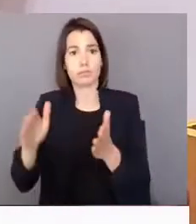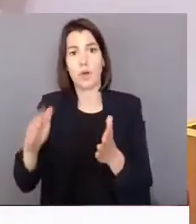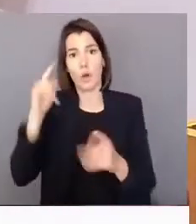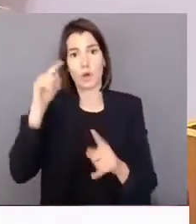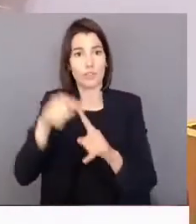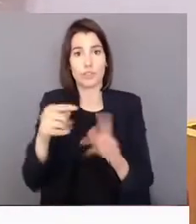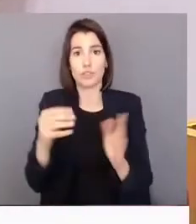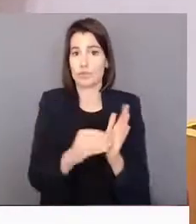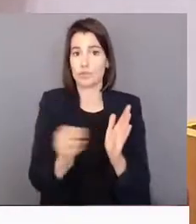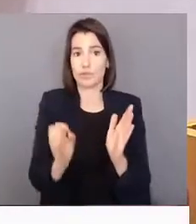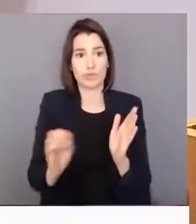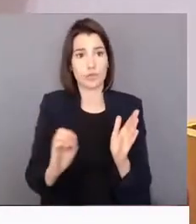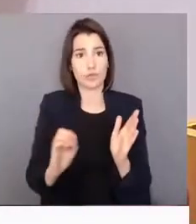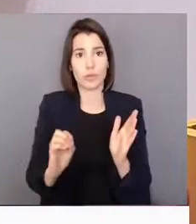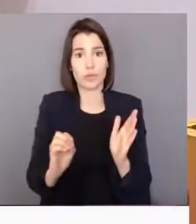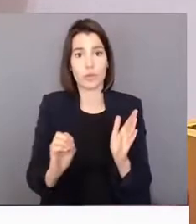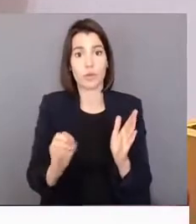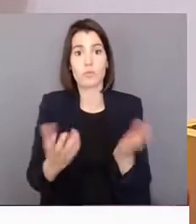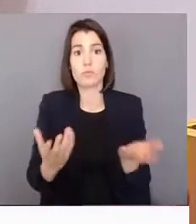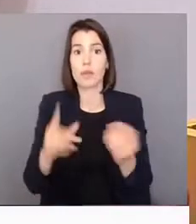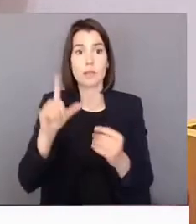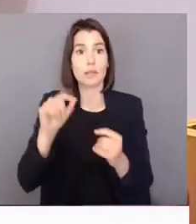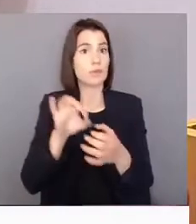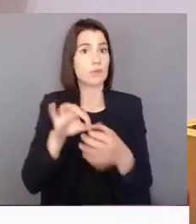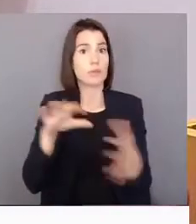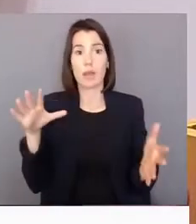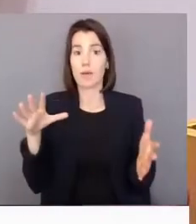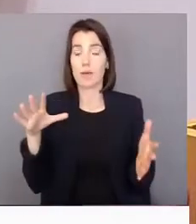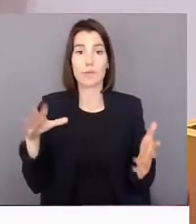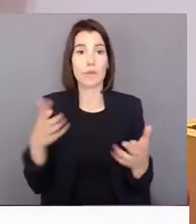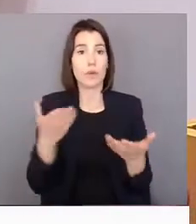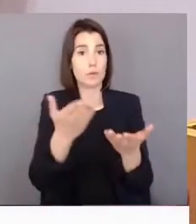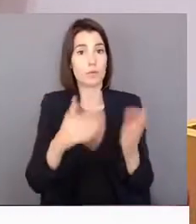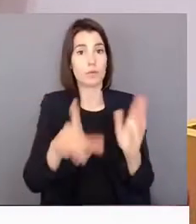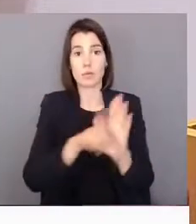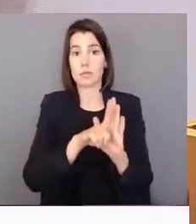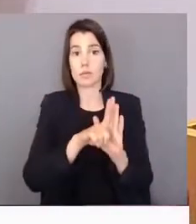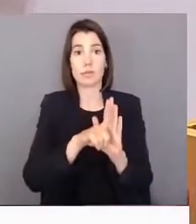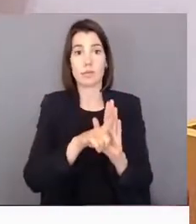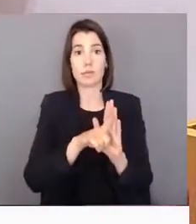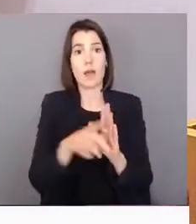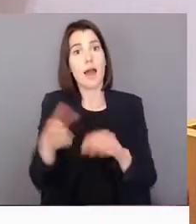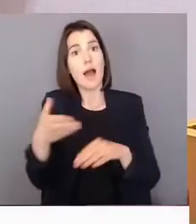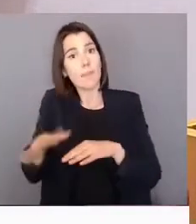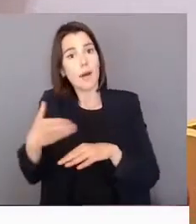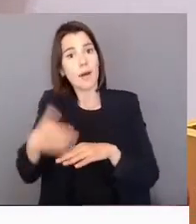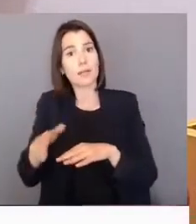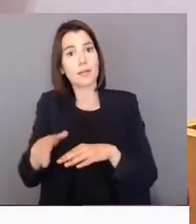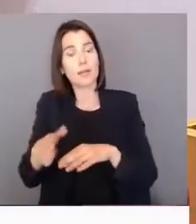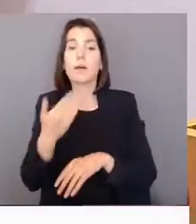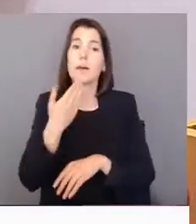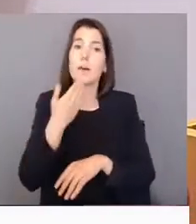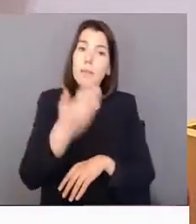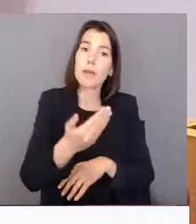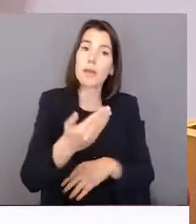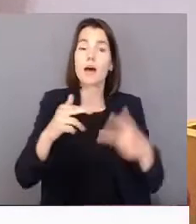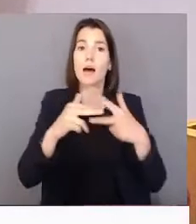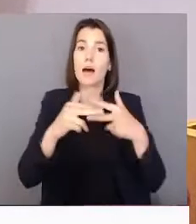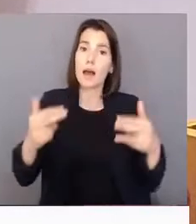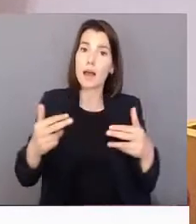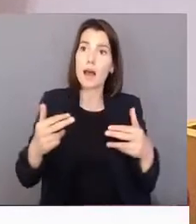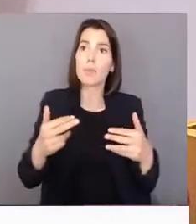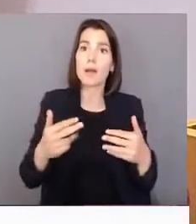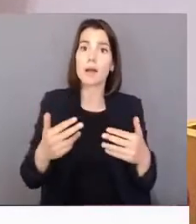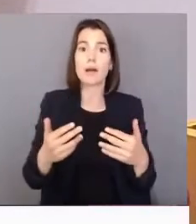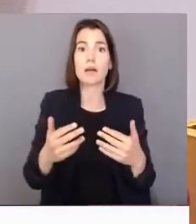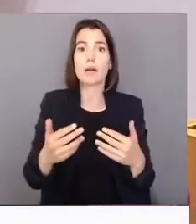E, portanto, também é um ponto que nada tem a ver com essa legislação. É um ponto à parte e que se pede que seja o município a liderar um processo de